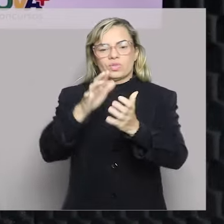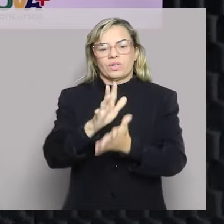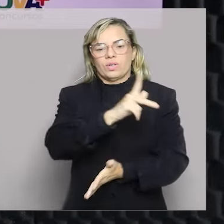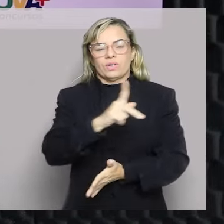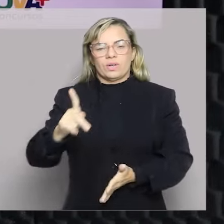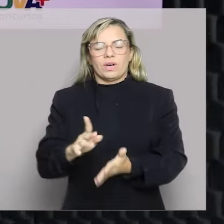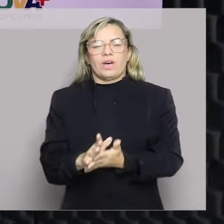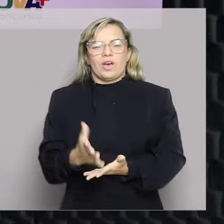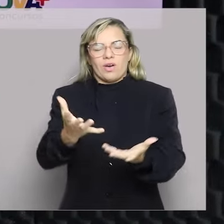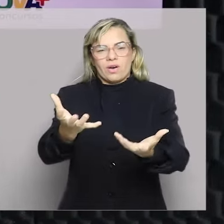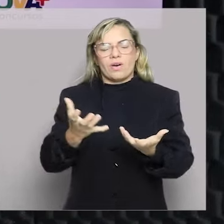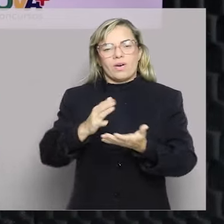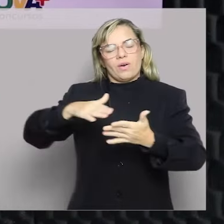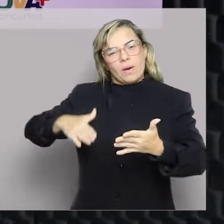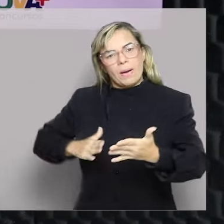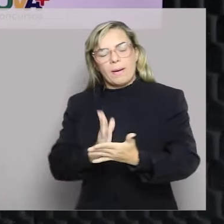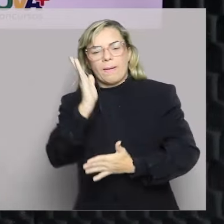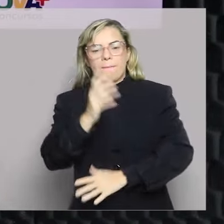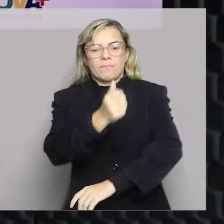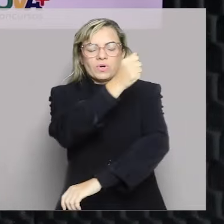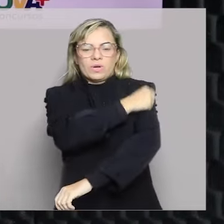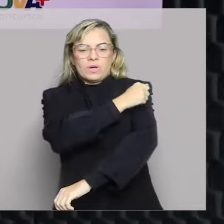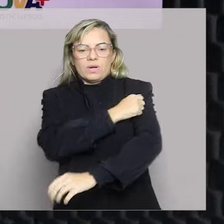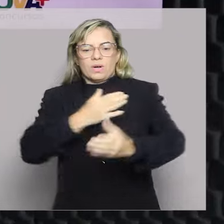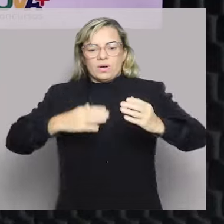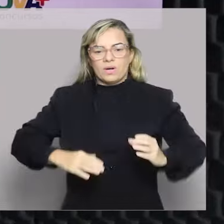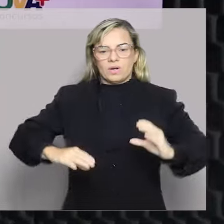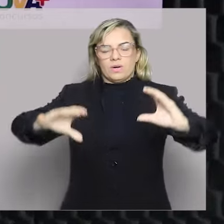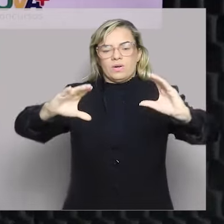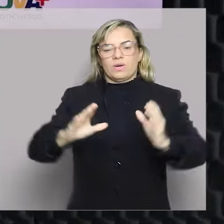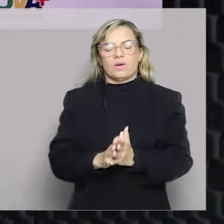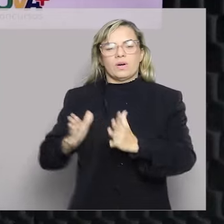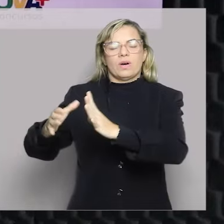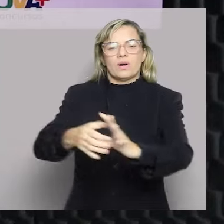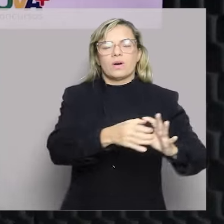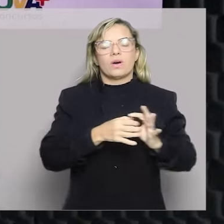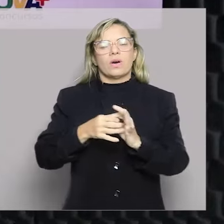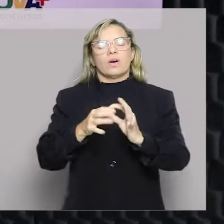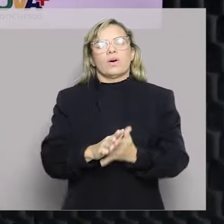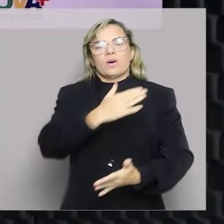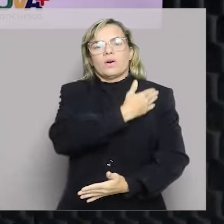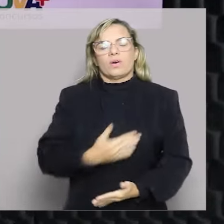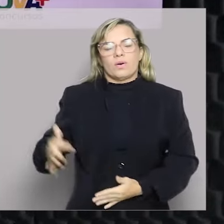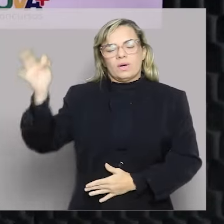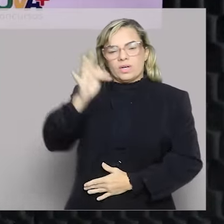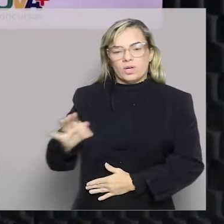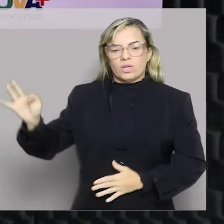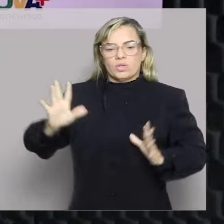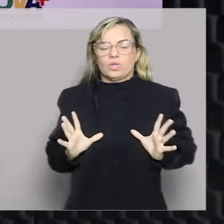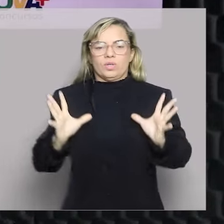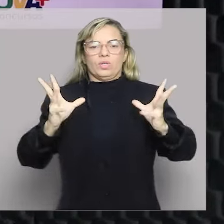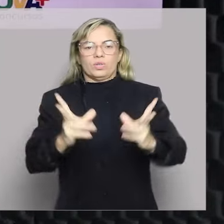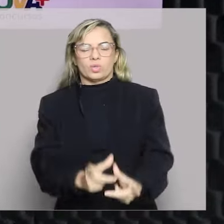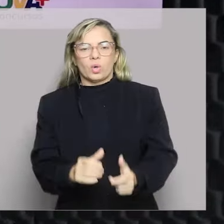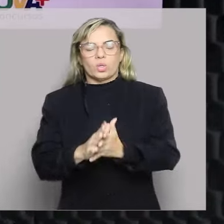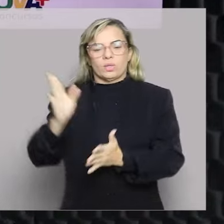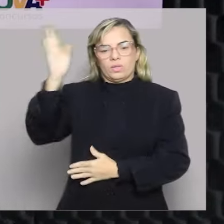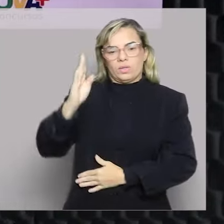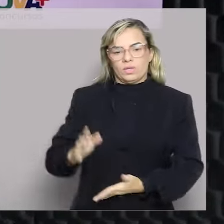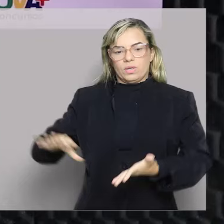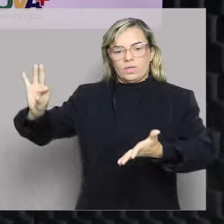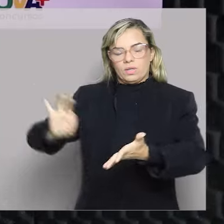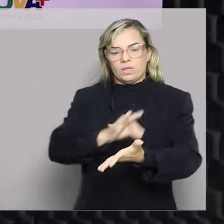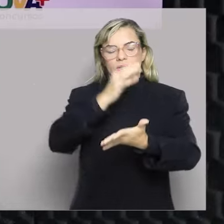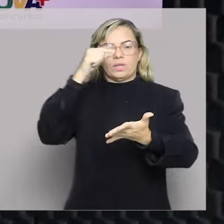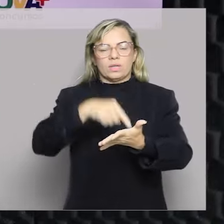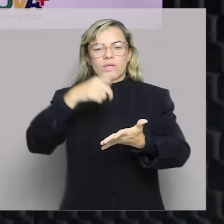ver vocês aprovados no concurso. Concurso Nacional Unificado, concurso Governo Federal, gente de todo o Brasil se inscrevendo, mas só aqui no